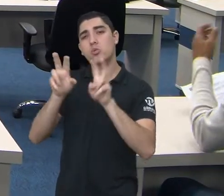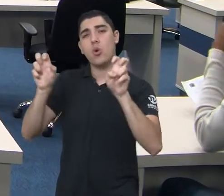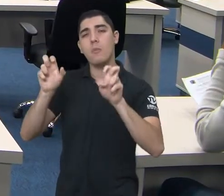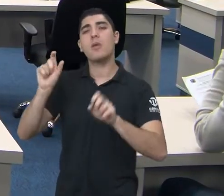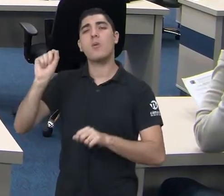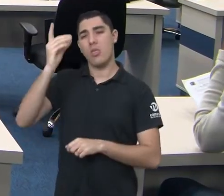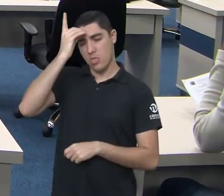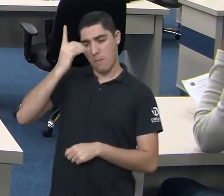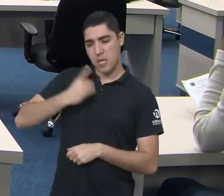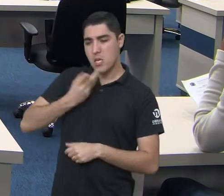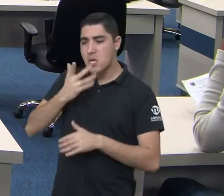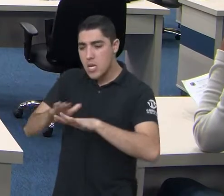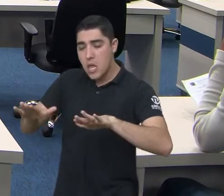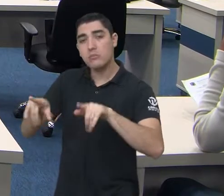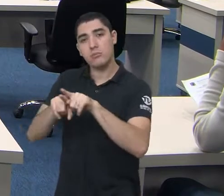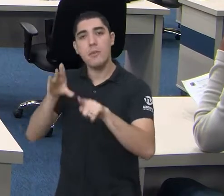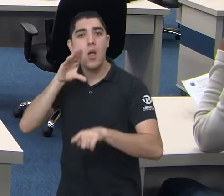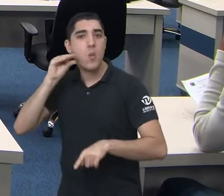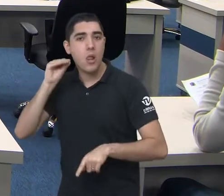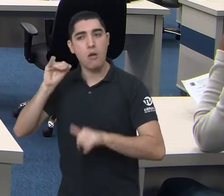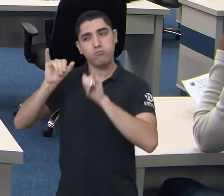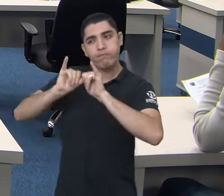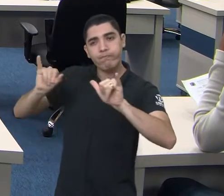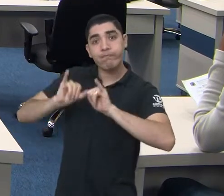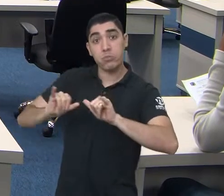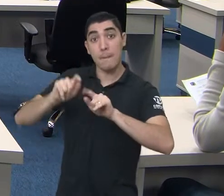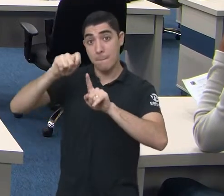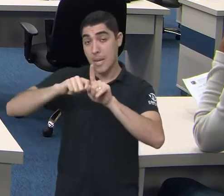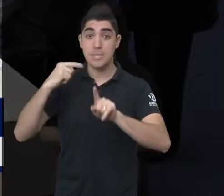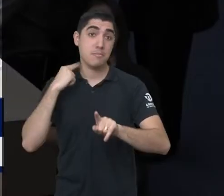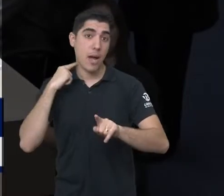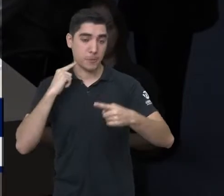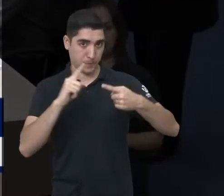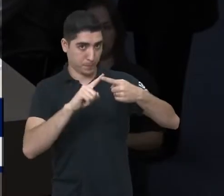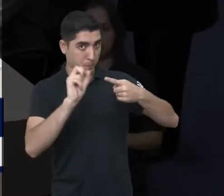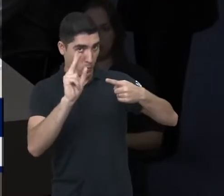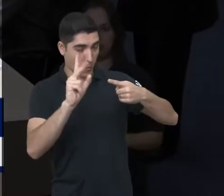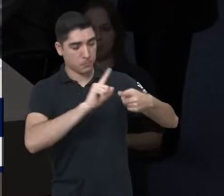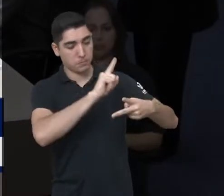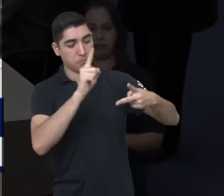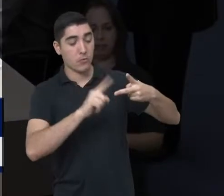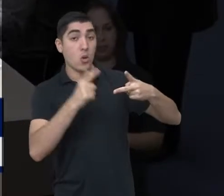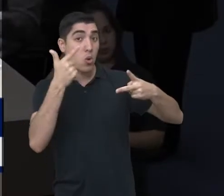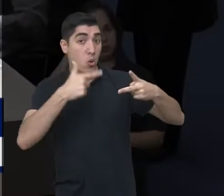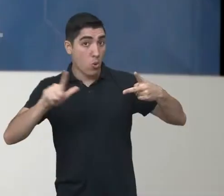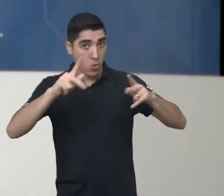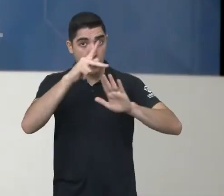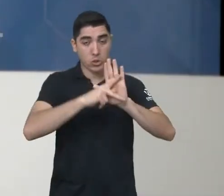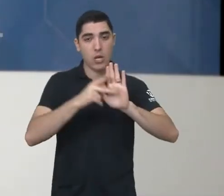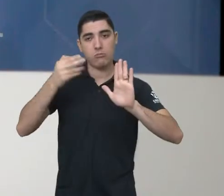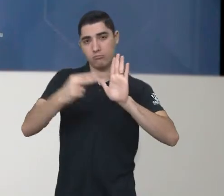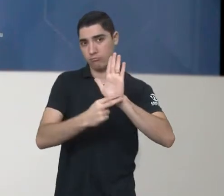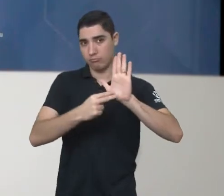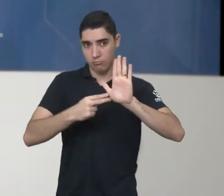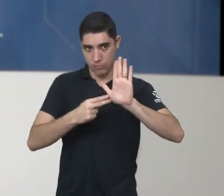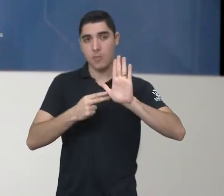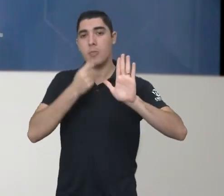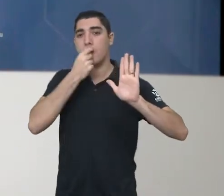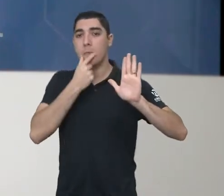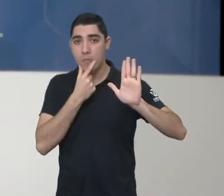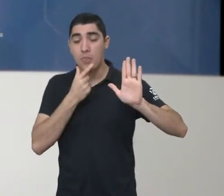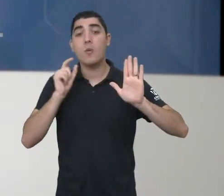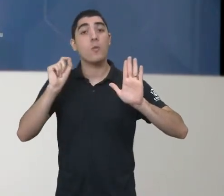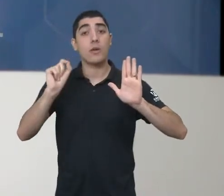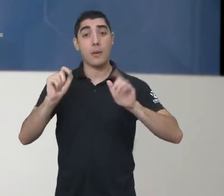sobre depressão infantil e na adolescência, que será em maio. Já o outro projeto, de autoria do vereador Roberto do